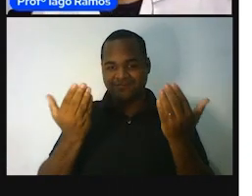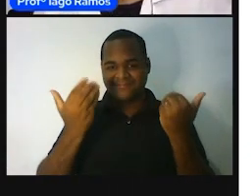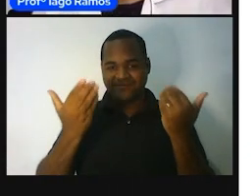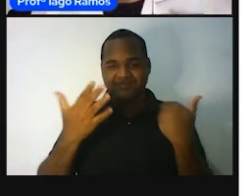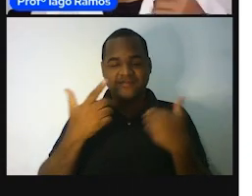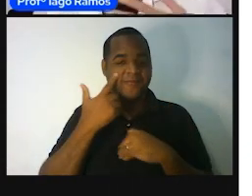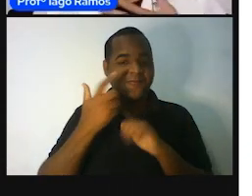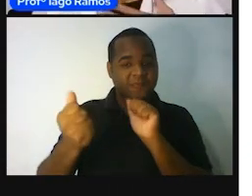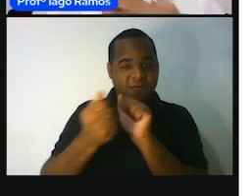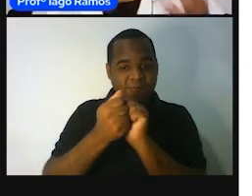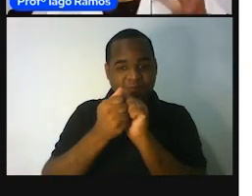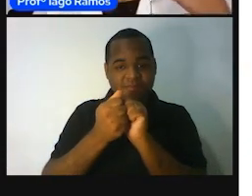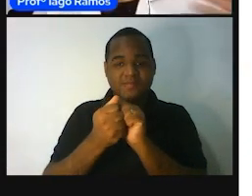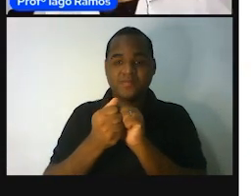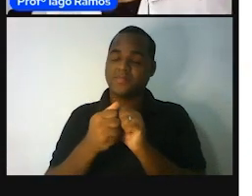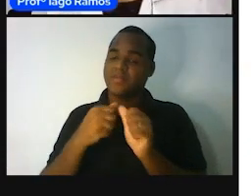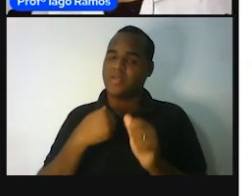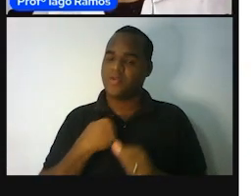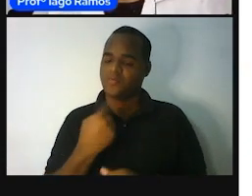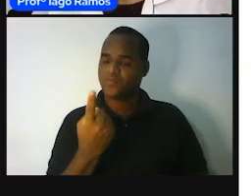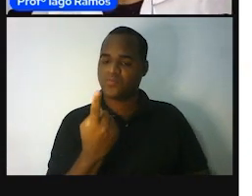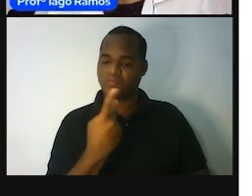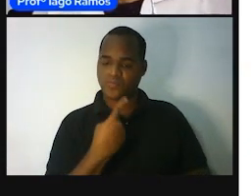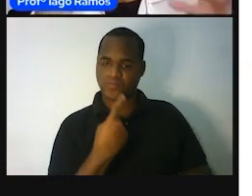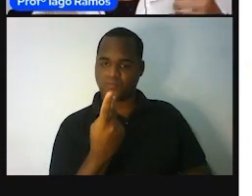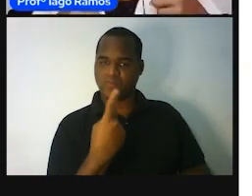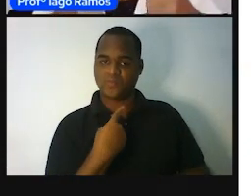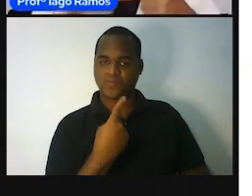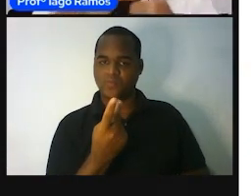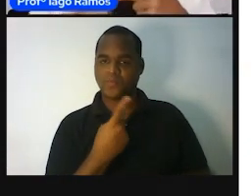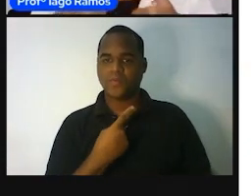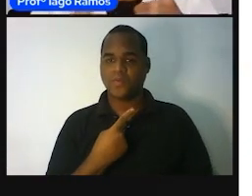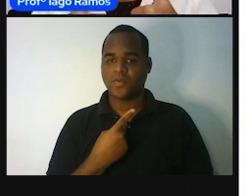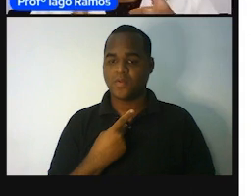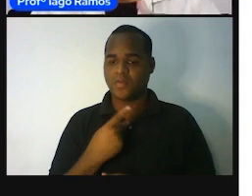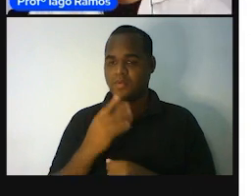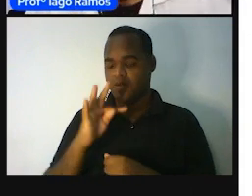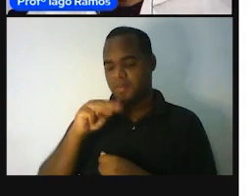Ó, eu, que de tudo, eu, é nós,